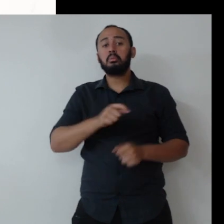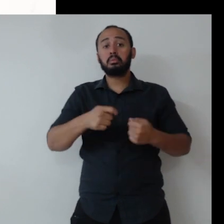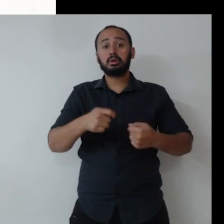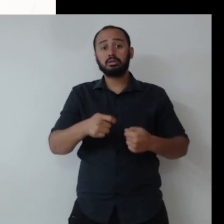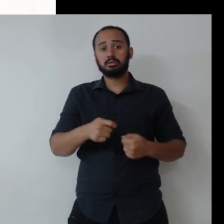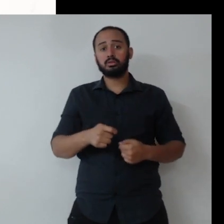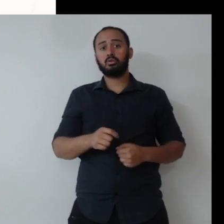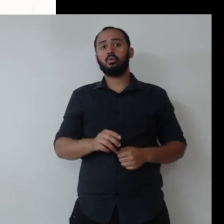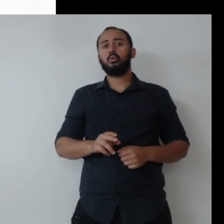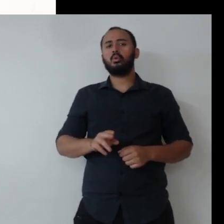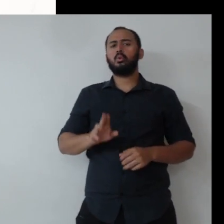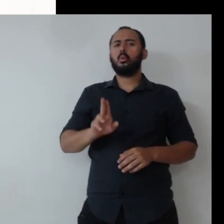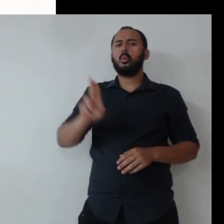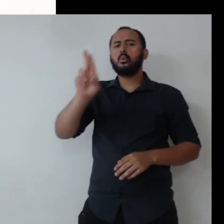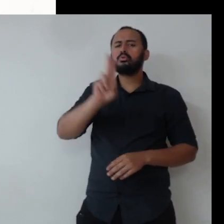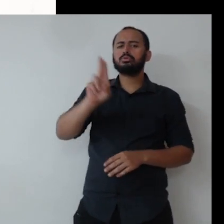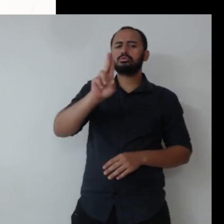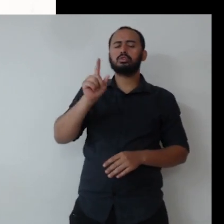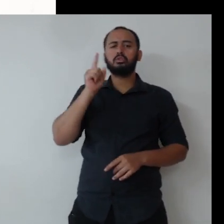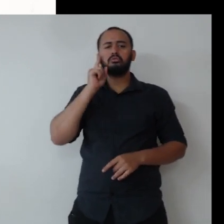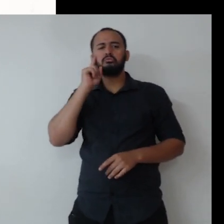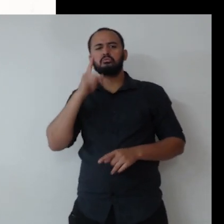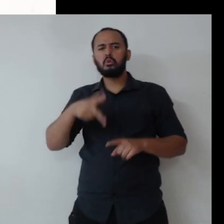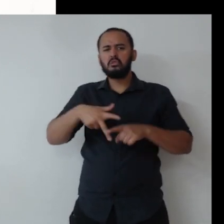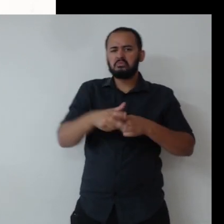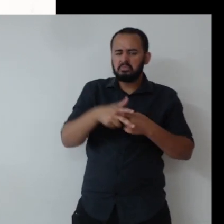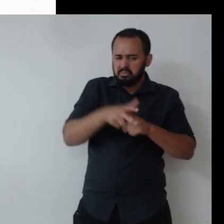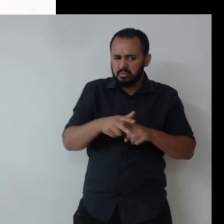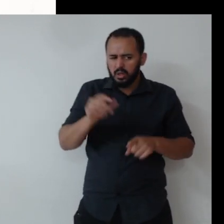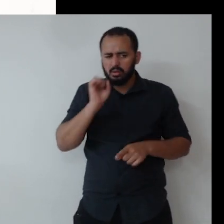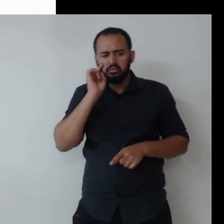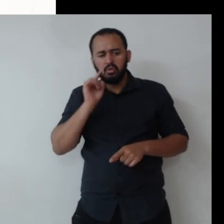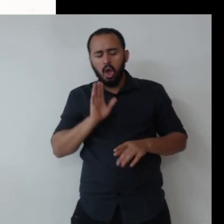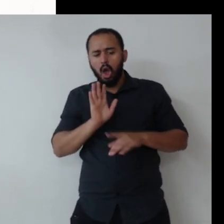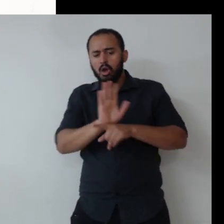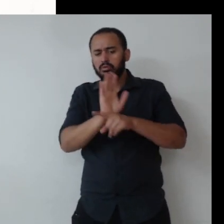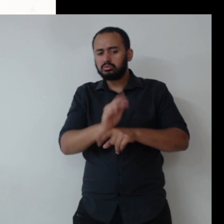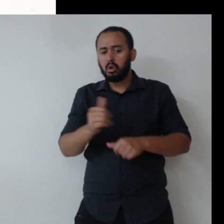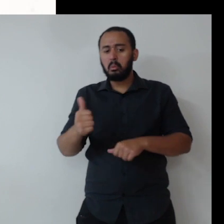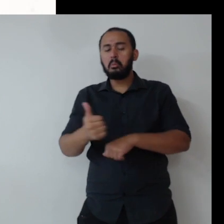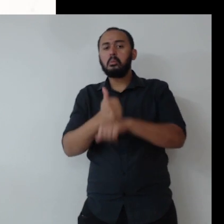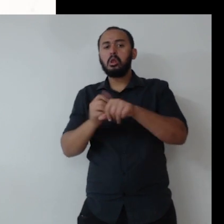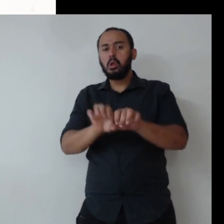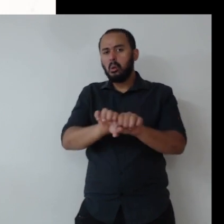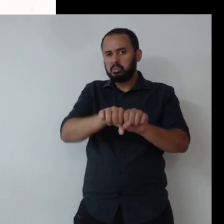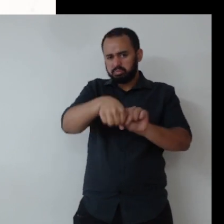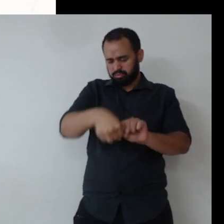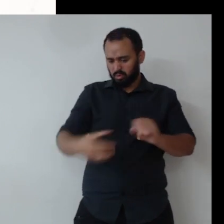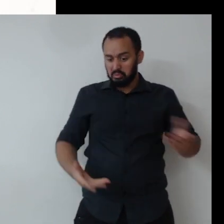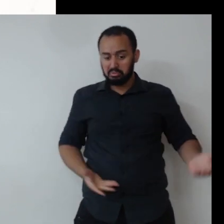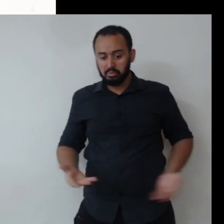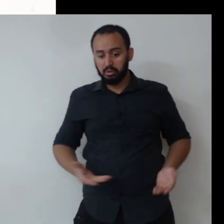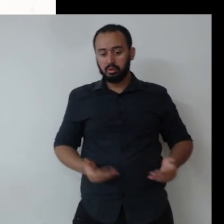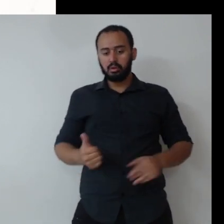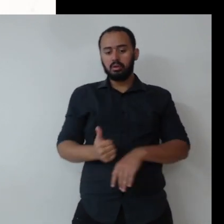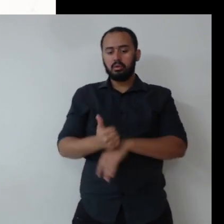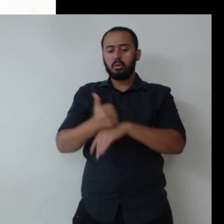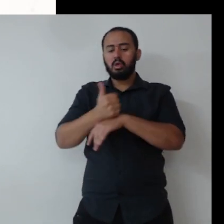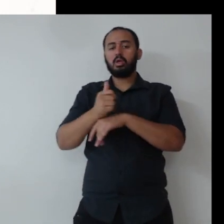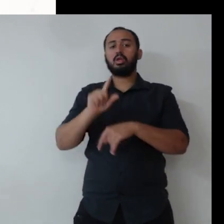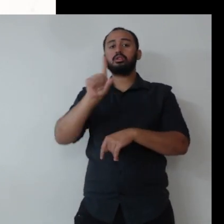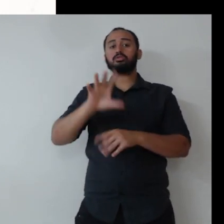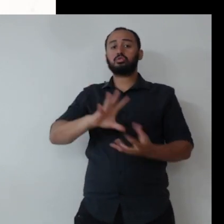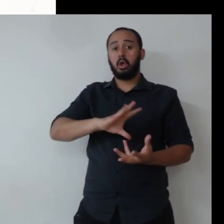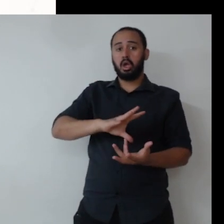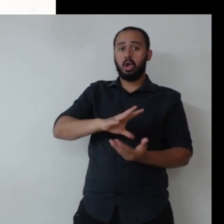que minimamente utilizar ferramentas e capacitar nossos servidores pensando nessa perspectiva de governança e